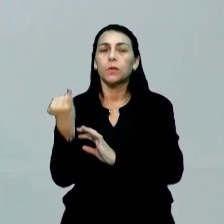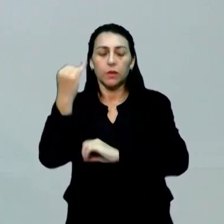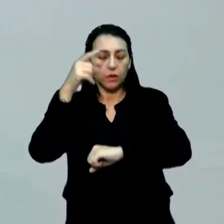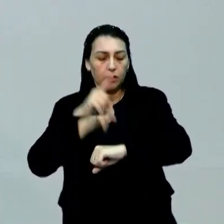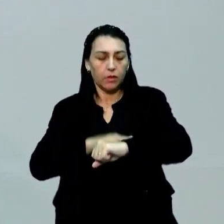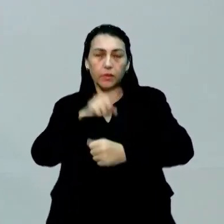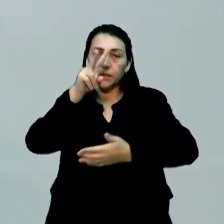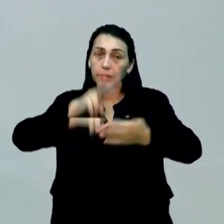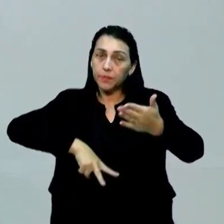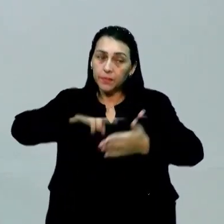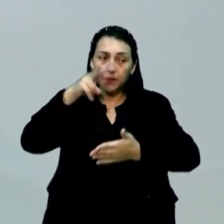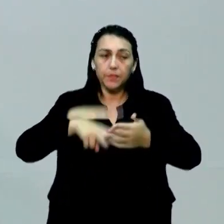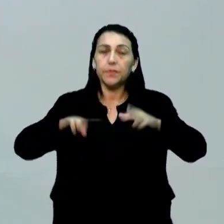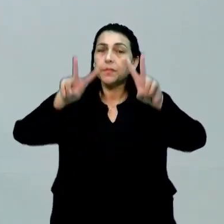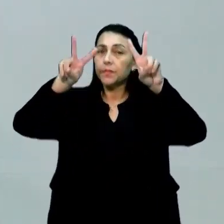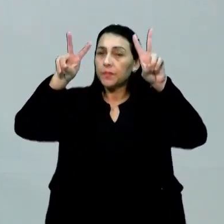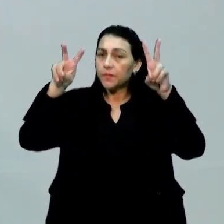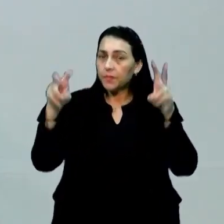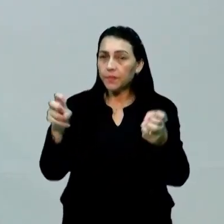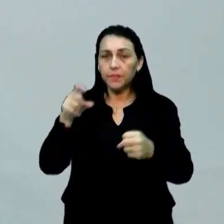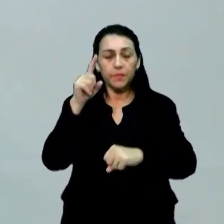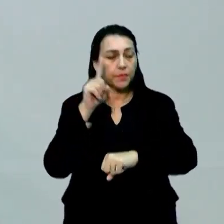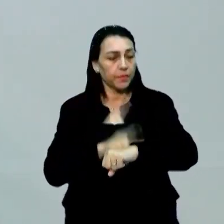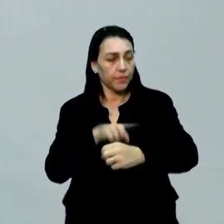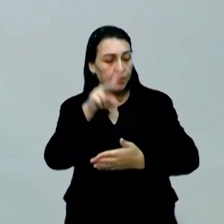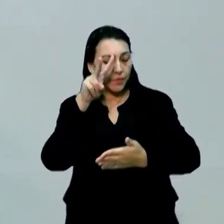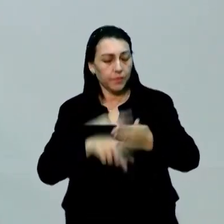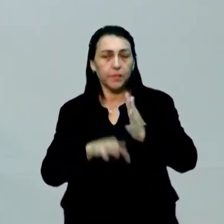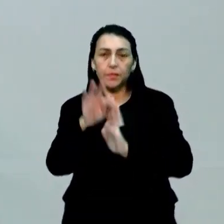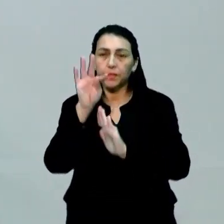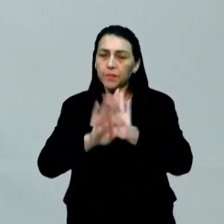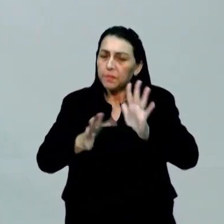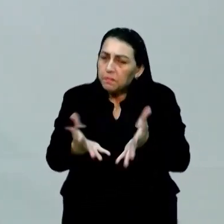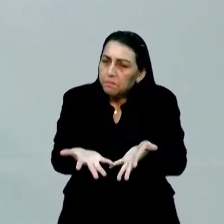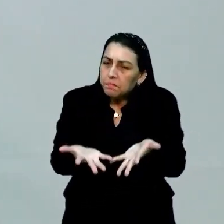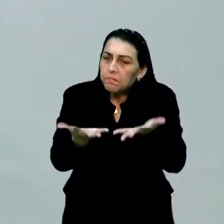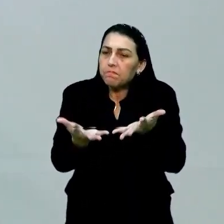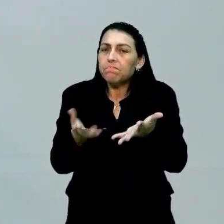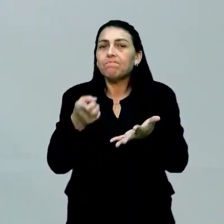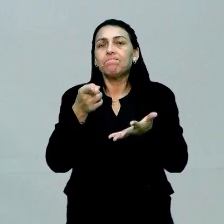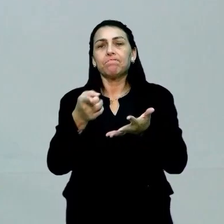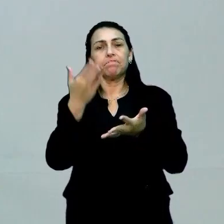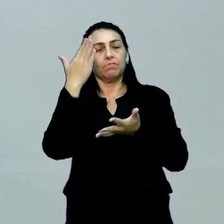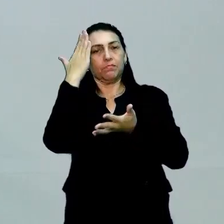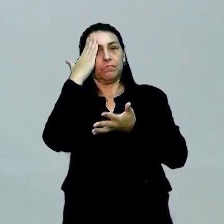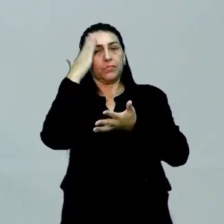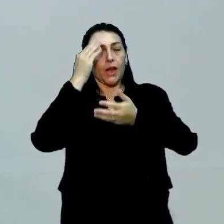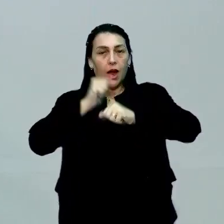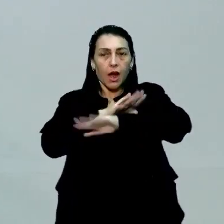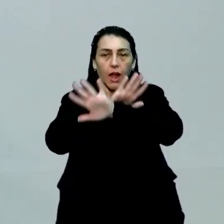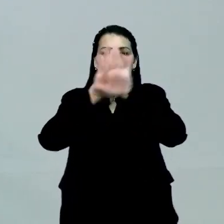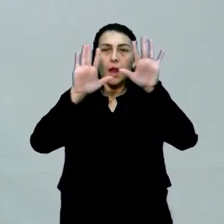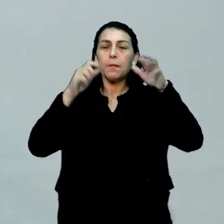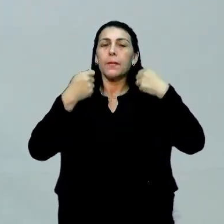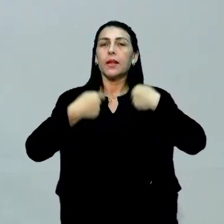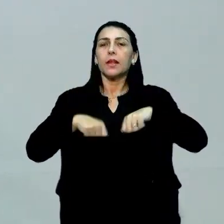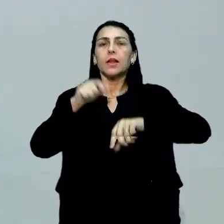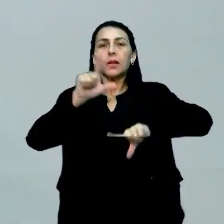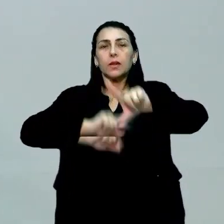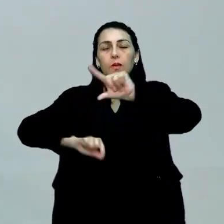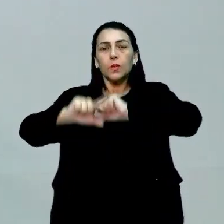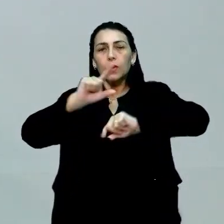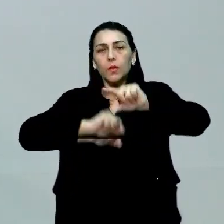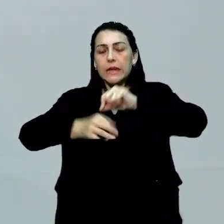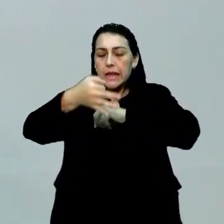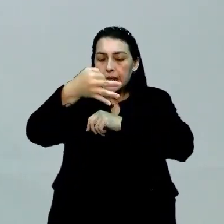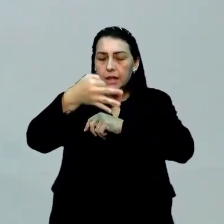hora da leitura do tema, na hora da leitura dos textos motivadores, você entenda que você precisa selecionar de